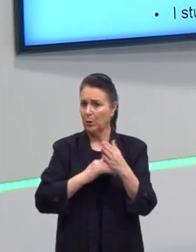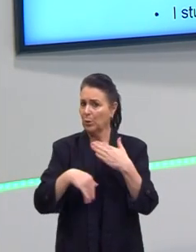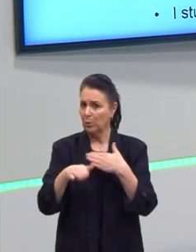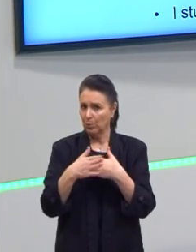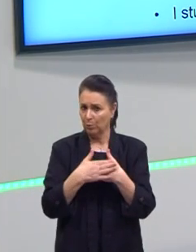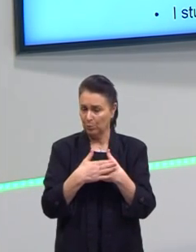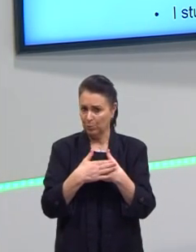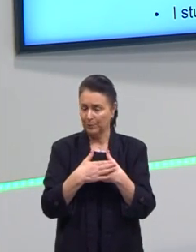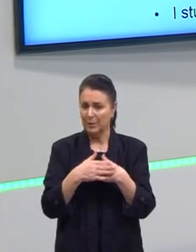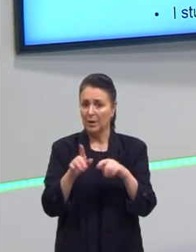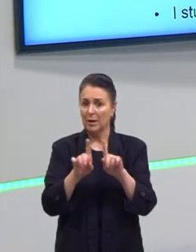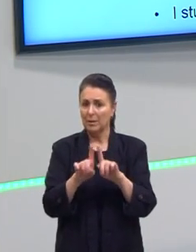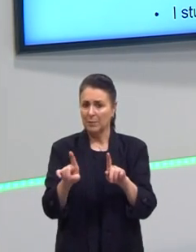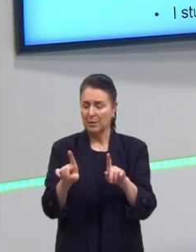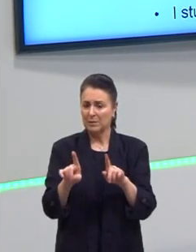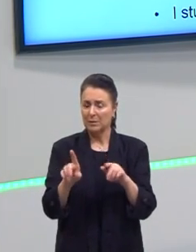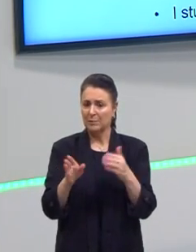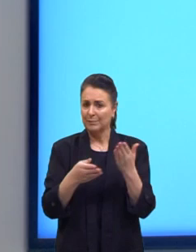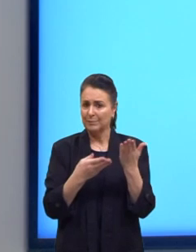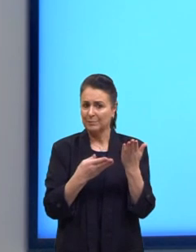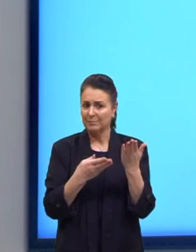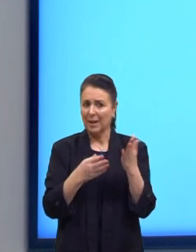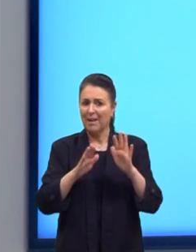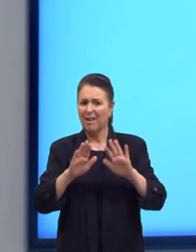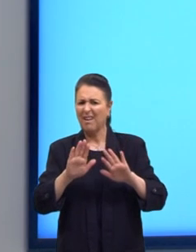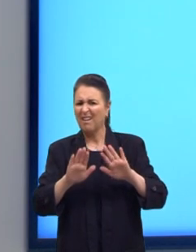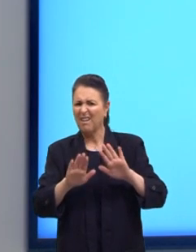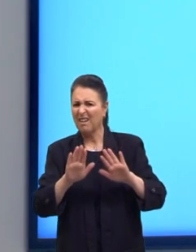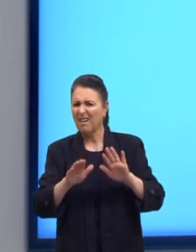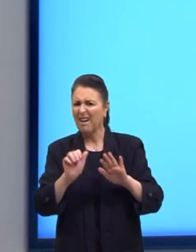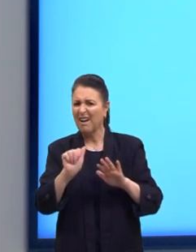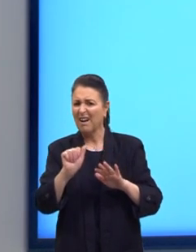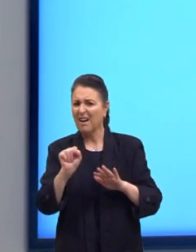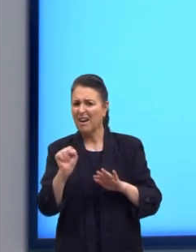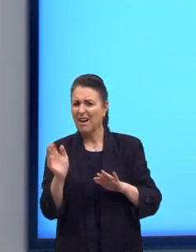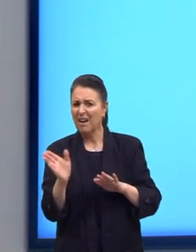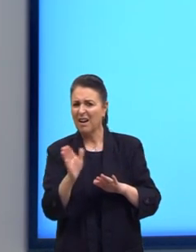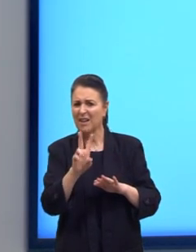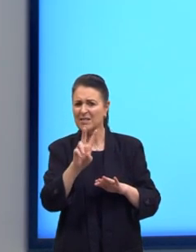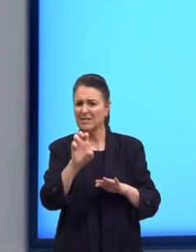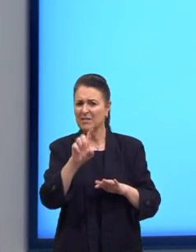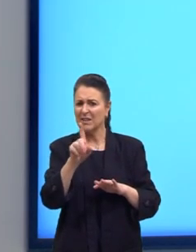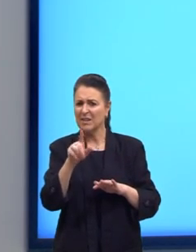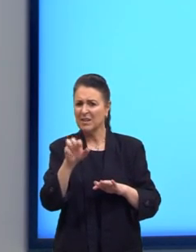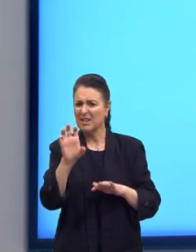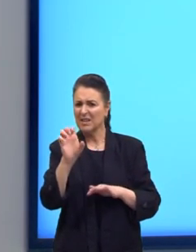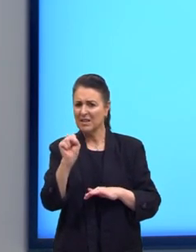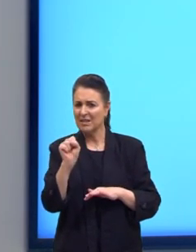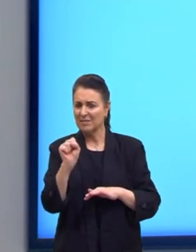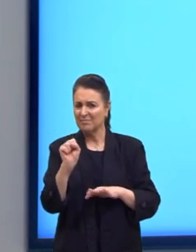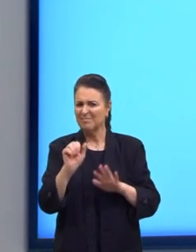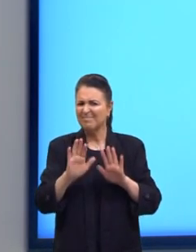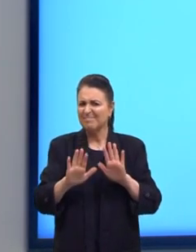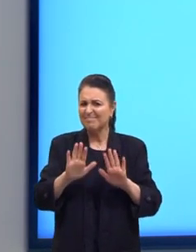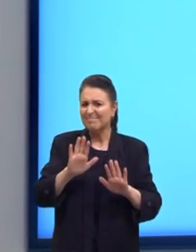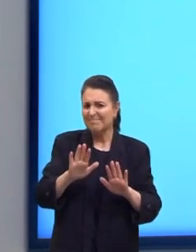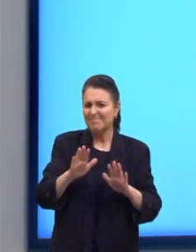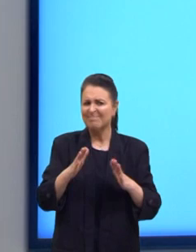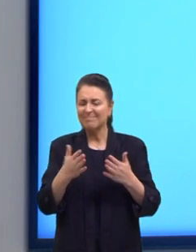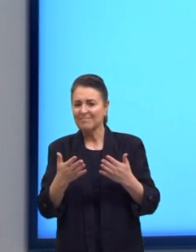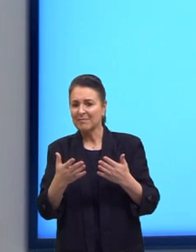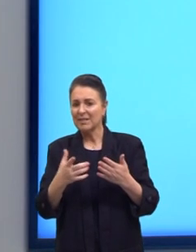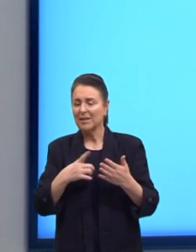isso com o sometimes, que é o às vezes. Eles podem se mover livremente pelas frases. Eu posso dizer assim, ó.